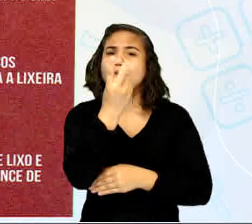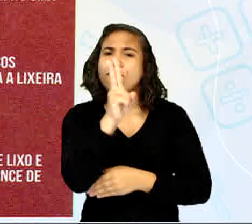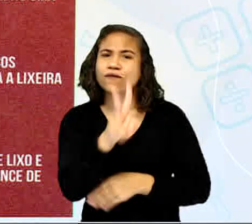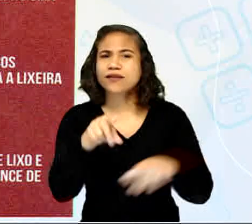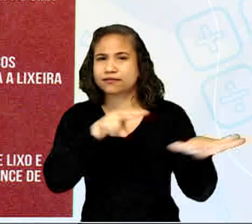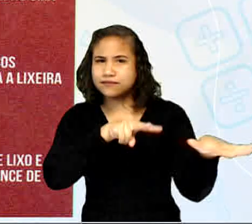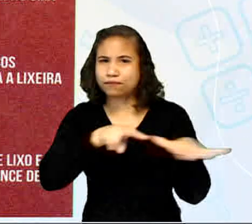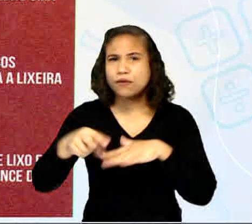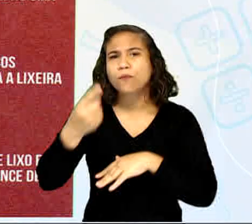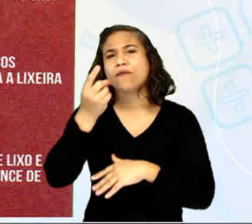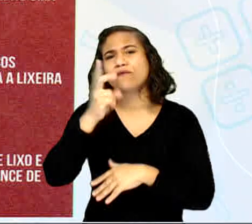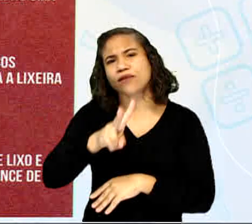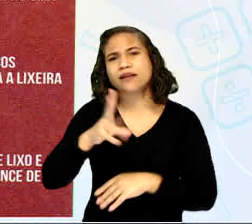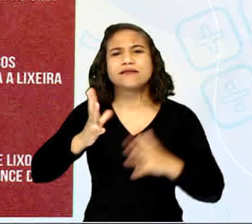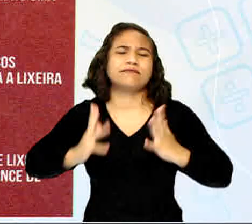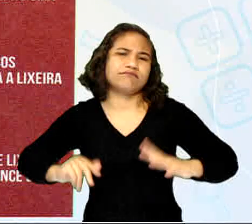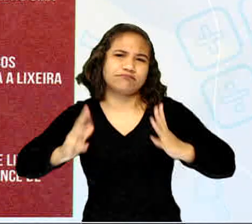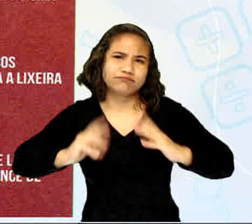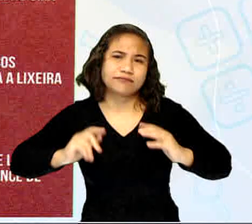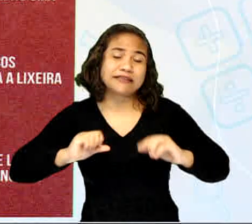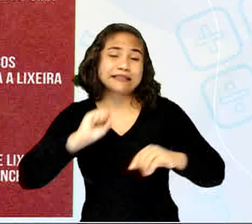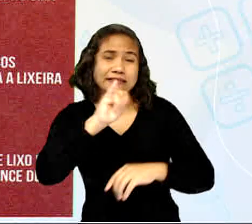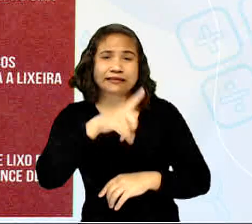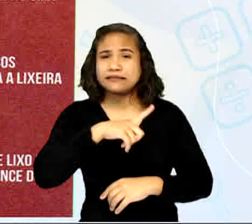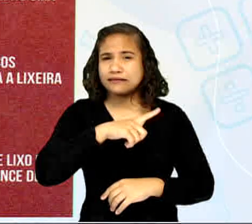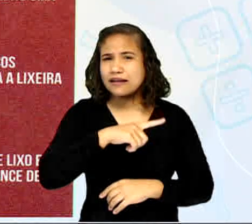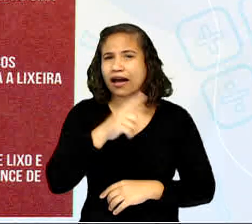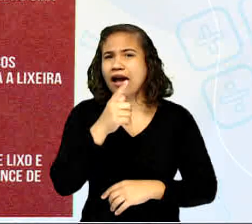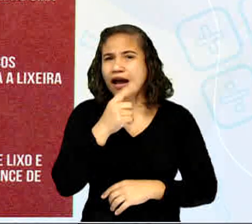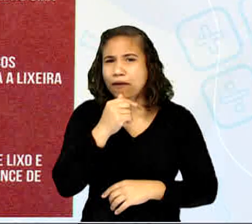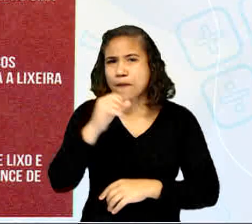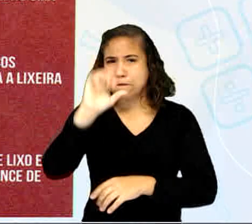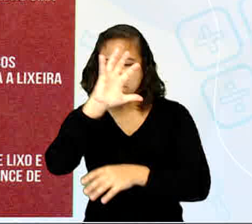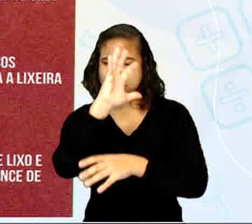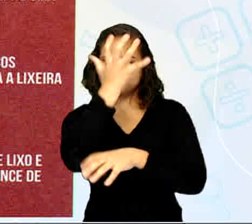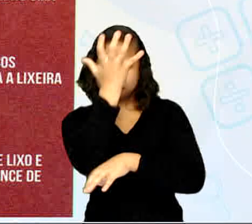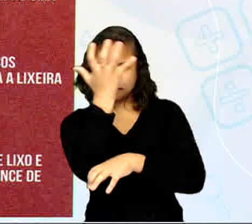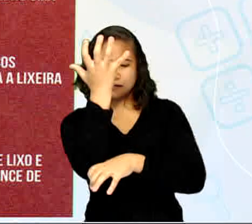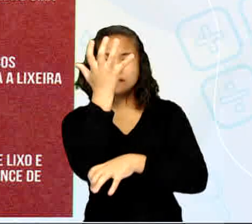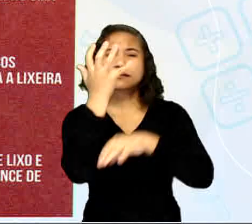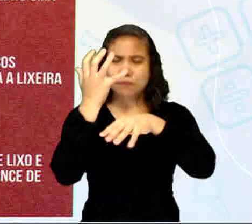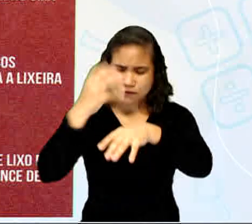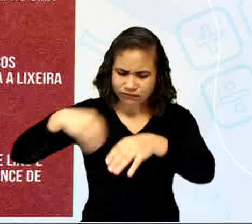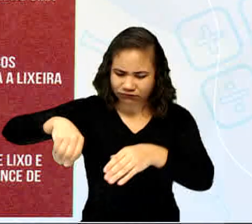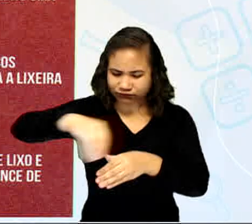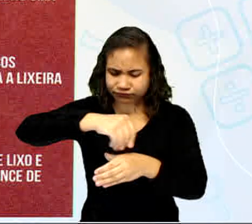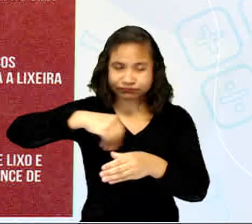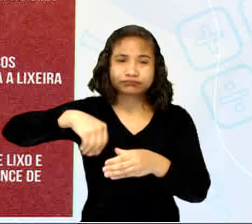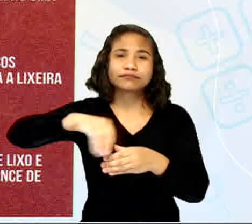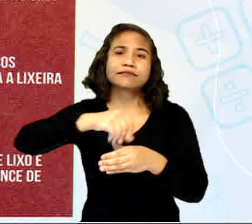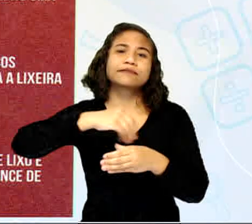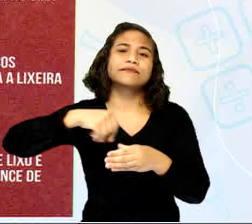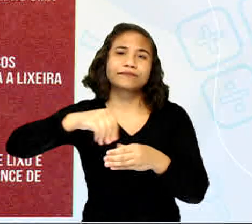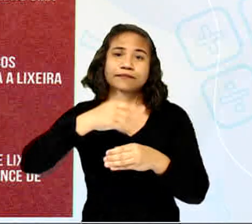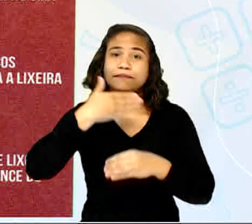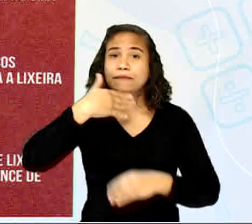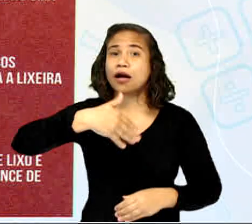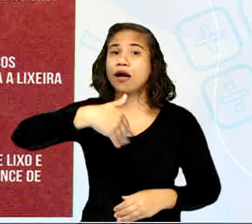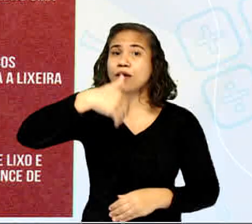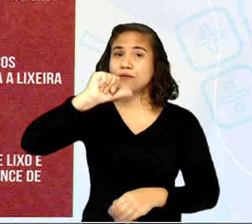E se você tem aquele vaso de planta em que ele acumula água embaixo, coloque, em vez de água, coloque areia.